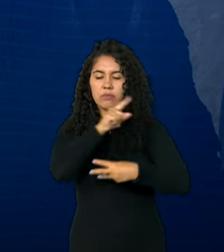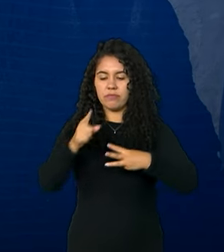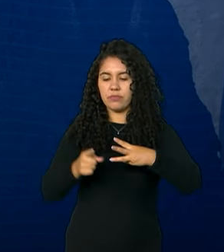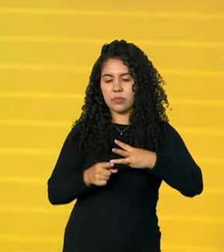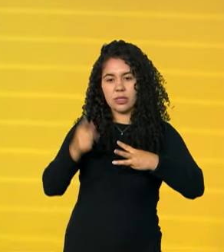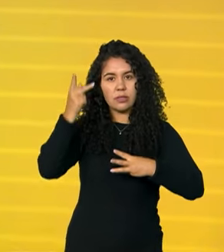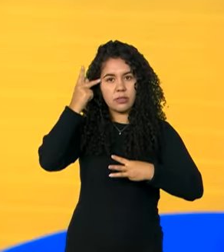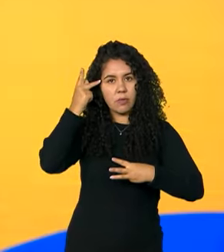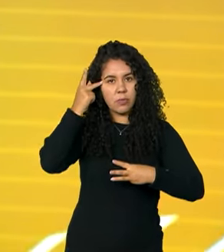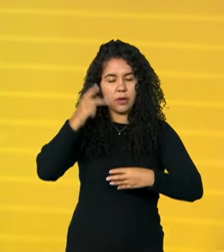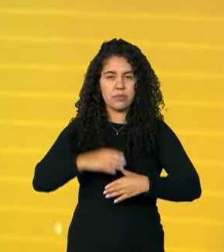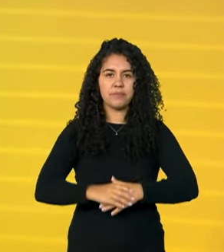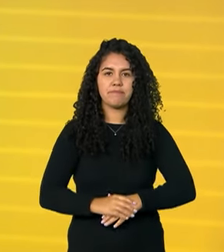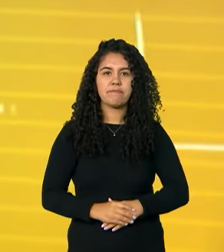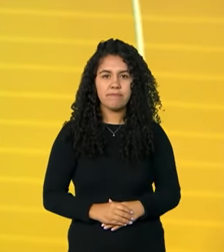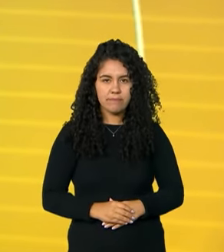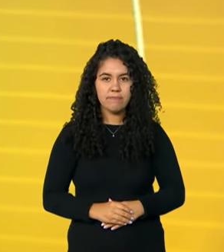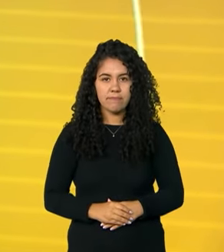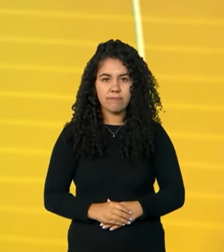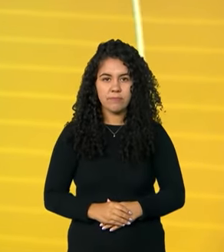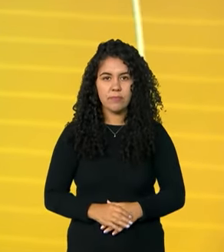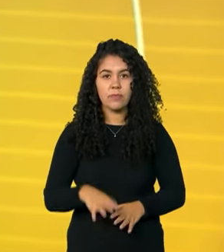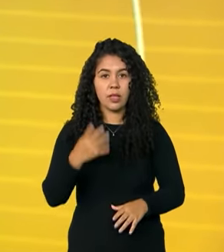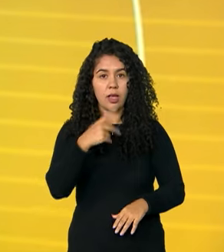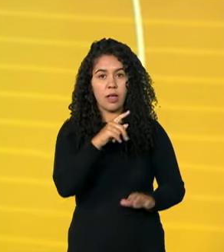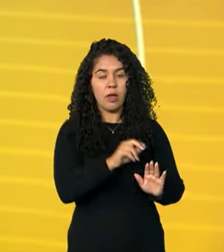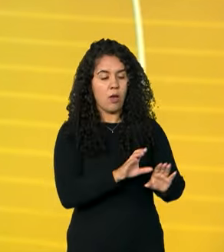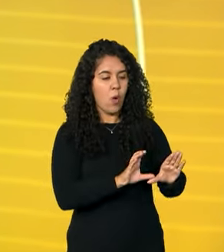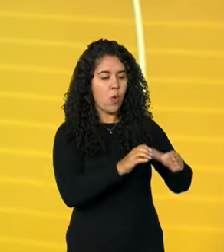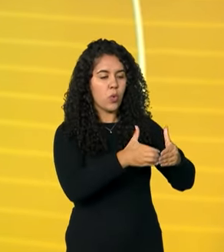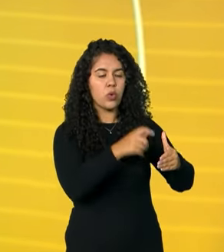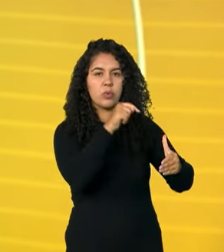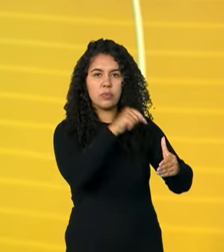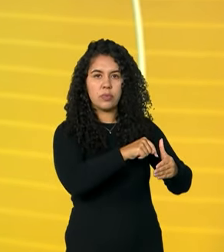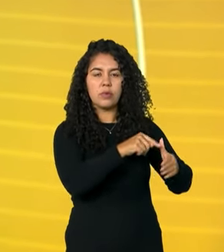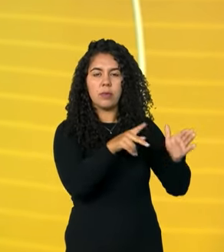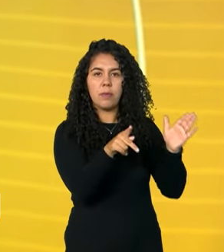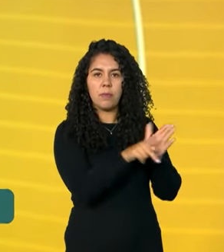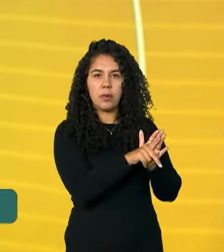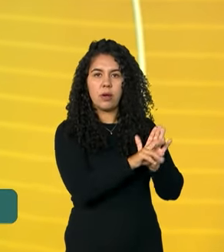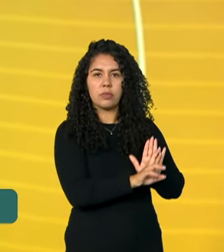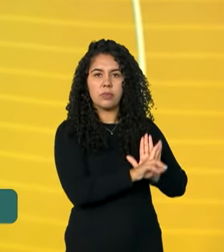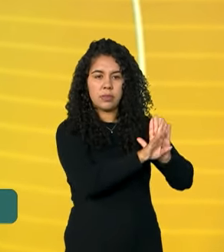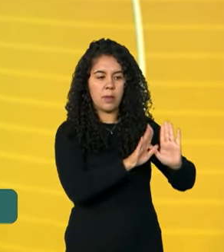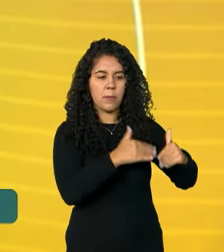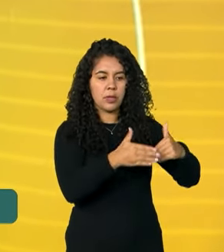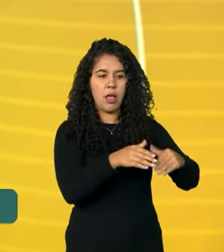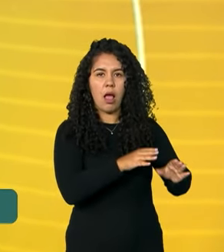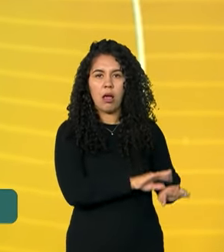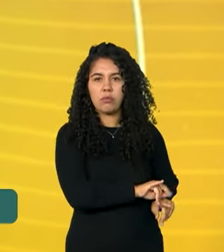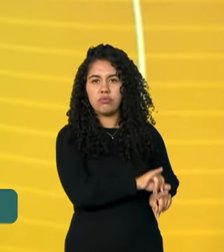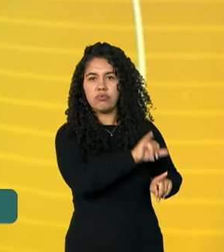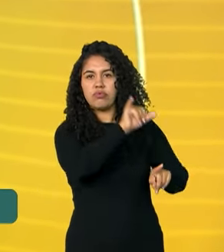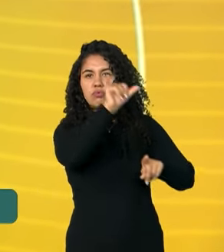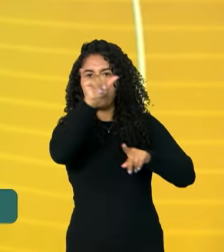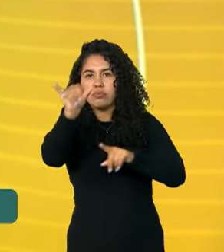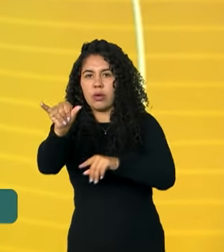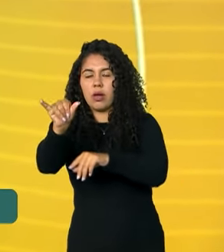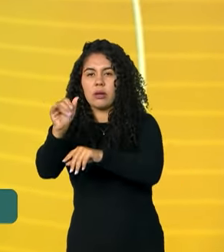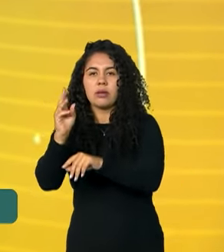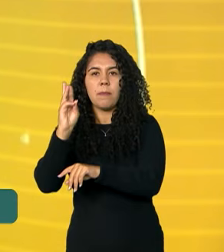Paulo. Em visita ao Maranhão, uma comitiva de ministros do governo federal deu início à mobilização